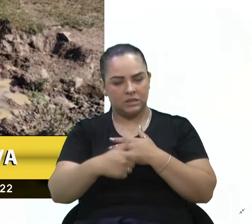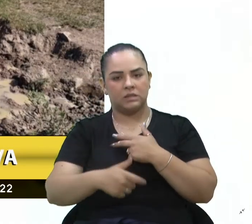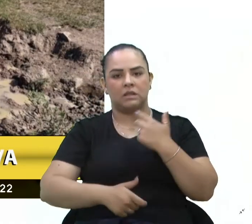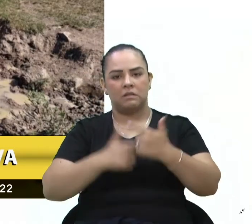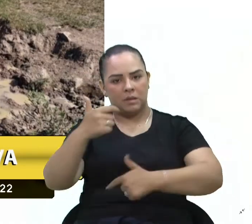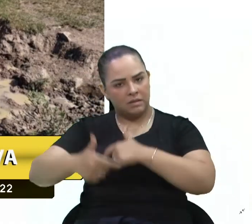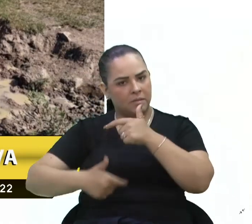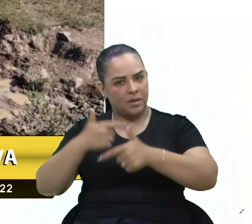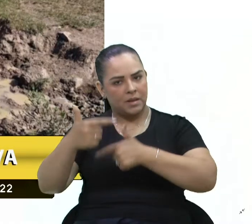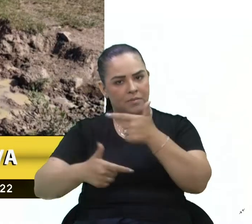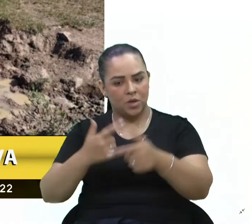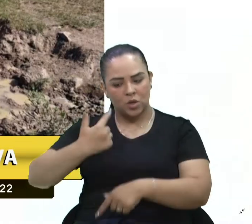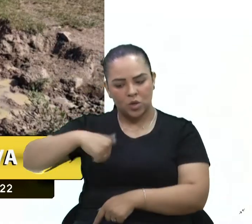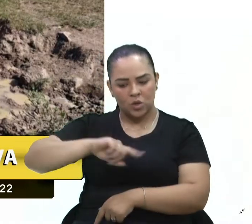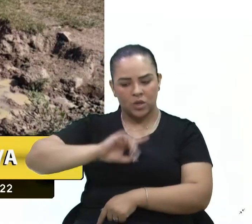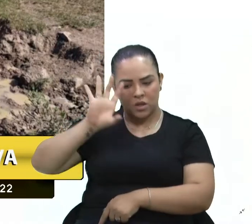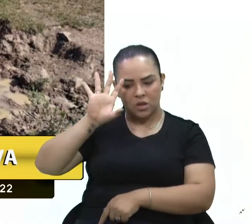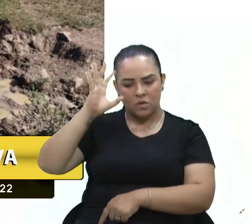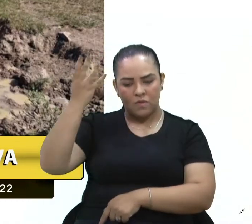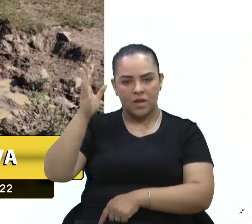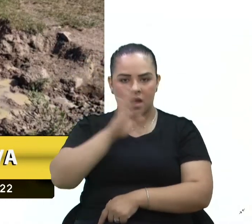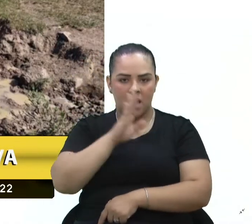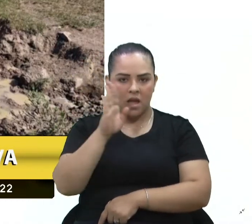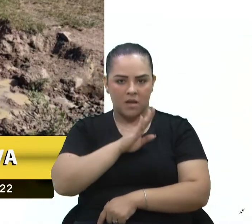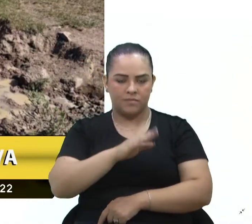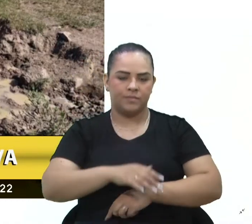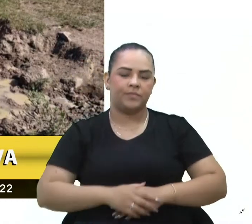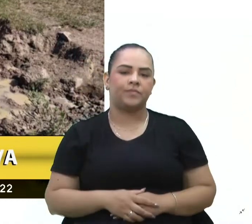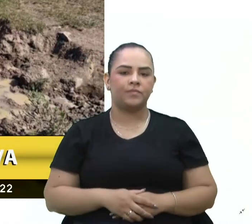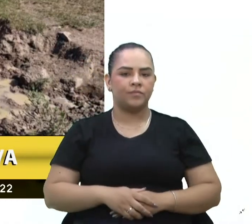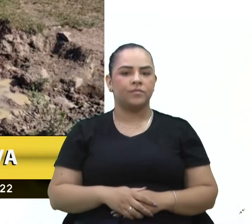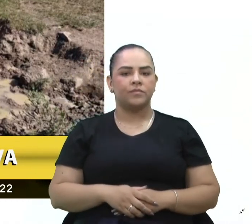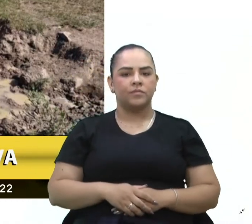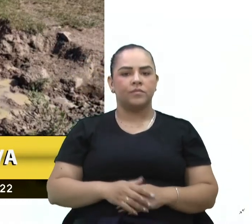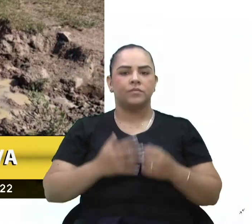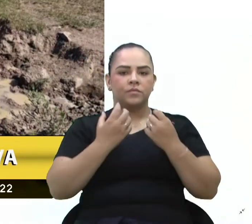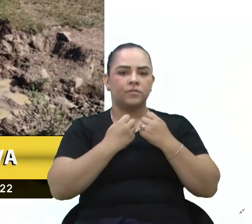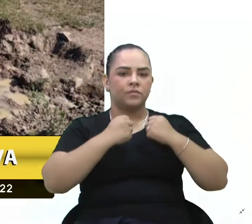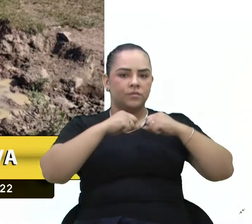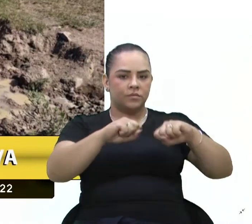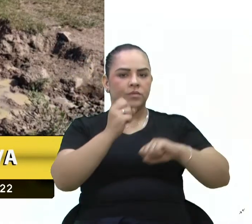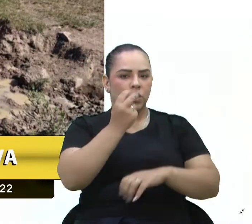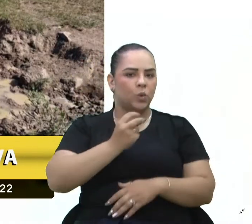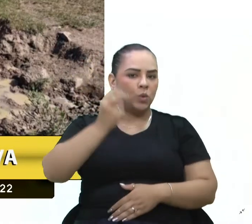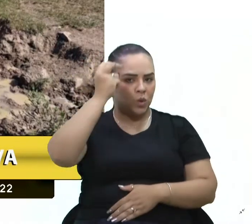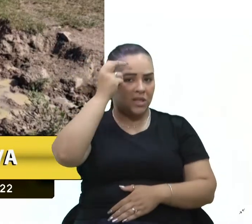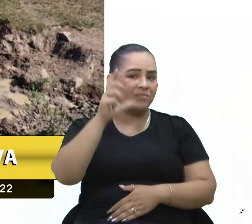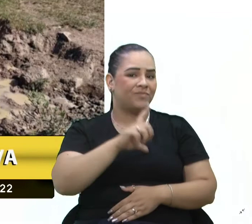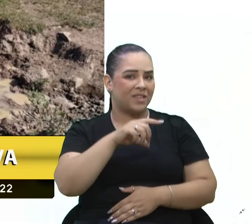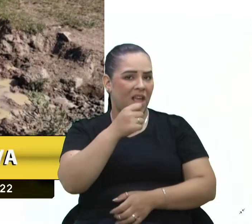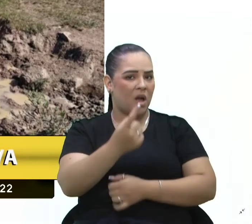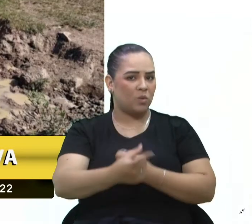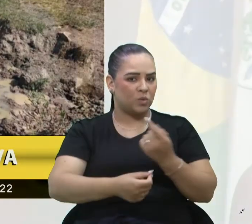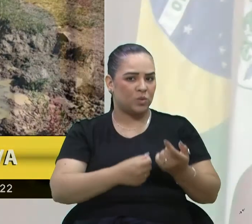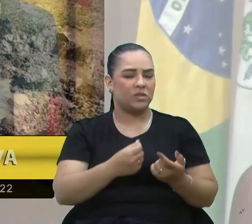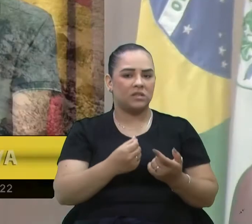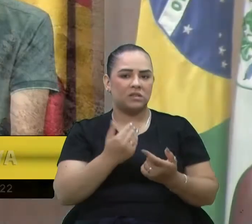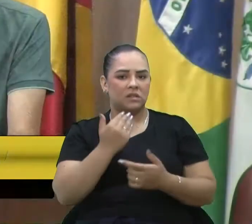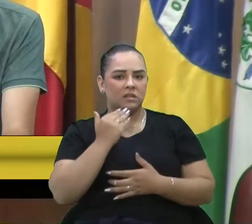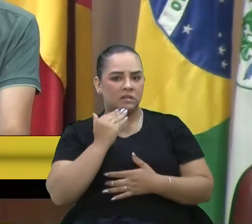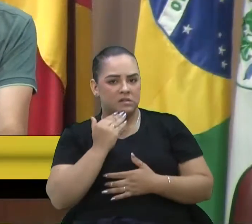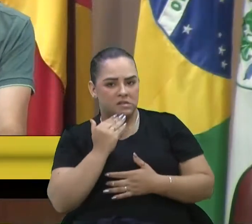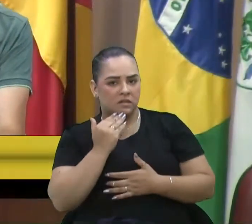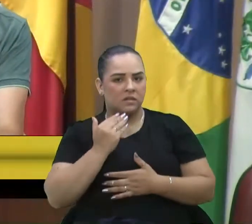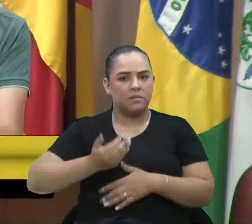solução o quanto antes. a Secretaria da Cultura em algum momento houve falhas em gestões passadas. Não se